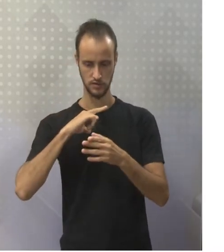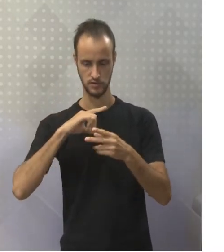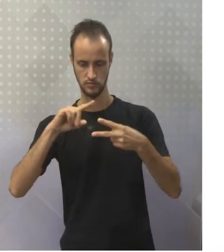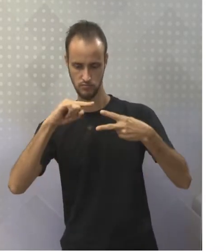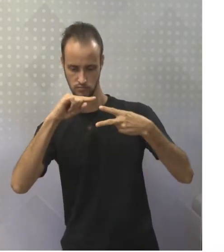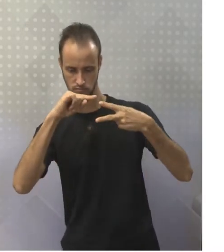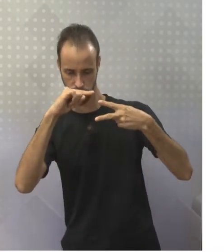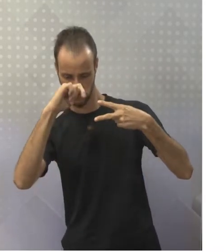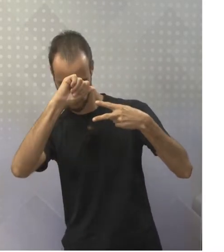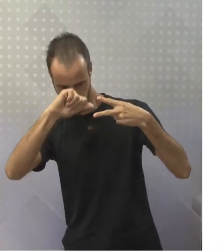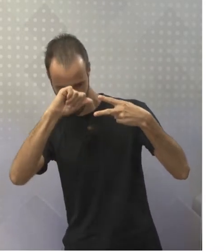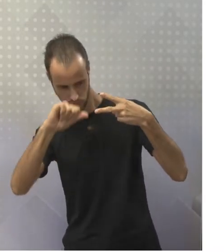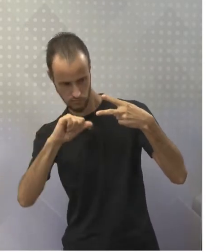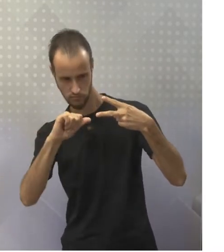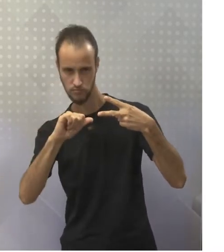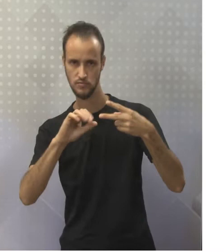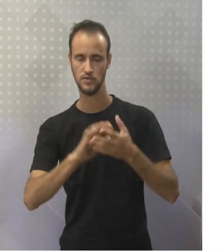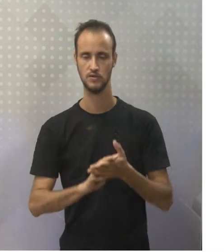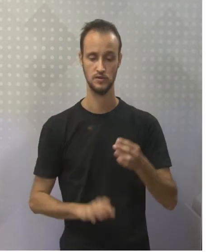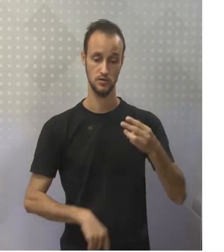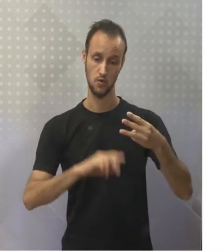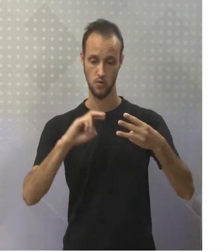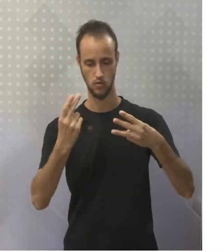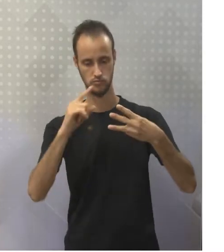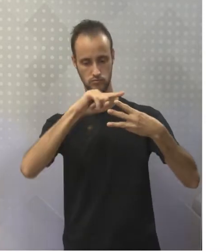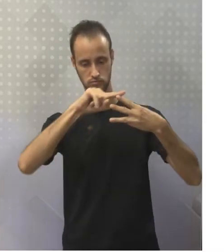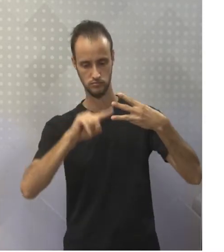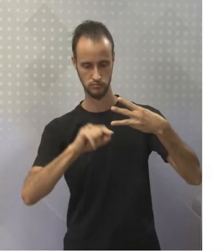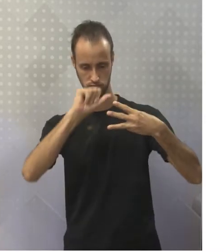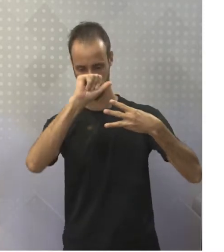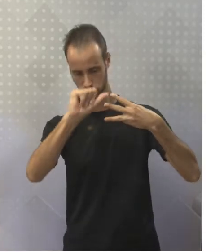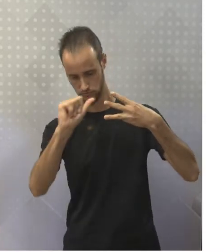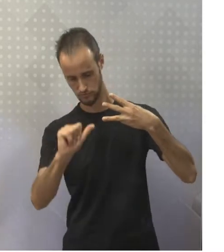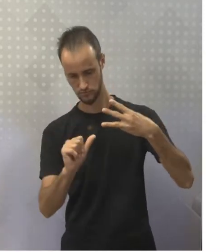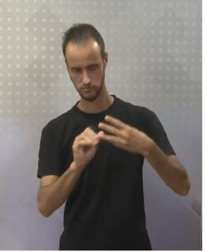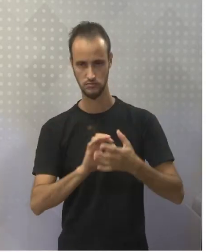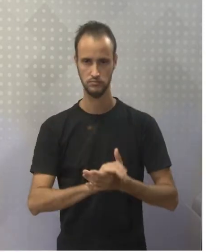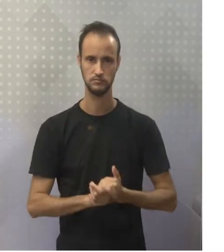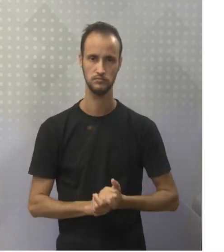formas iguais. e triformes com três formas diferentes. Ok?